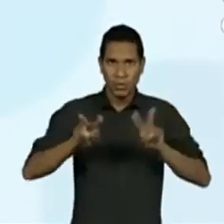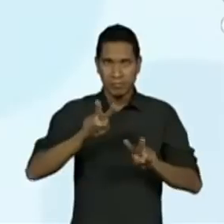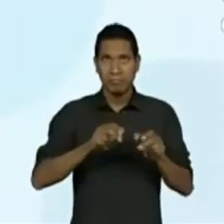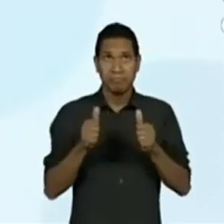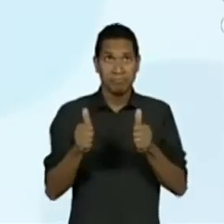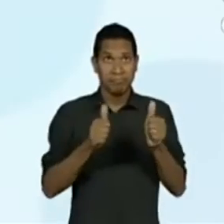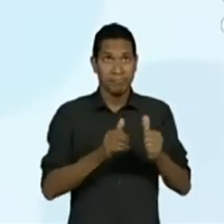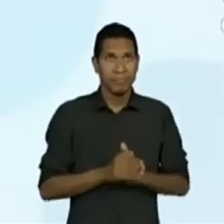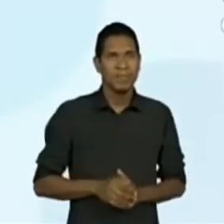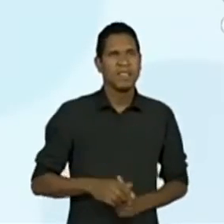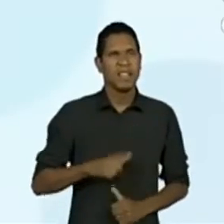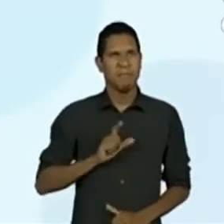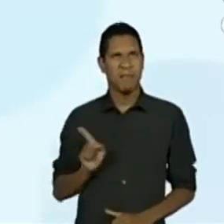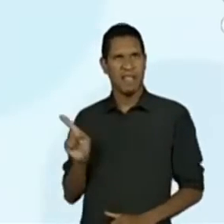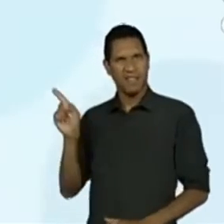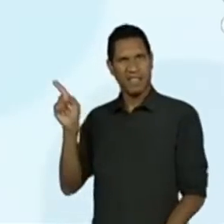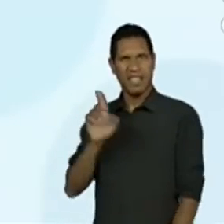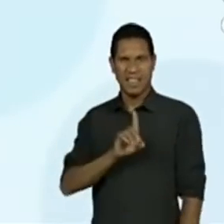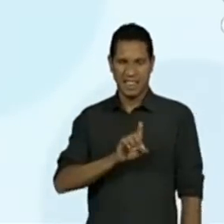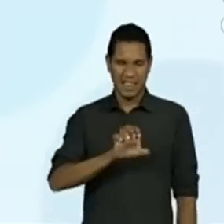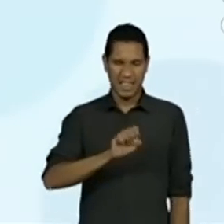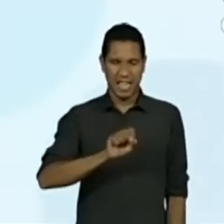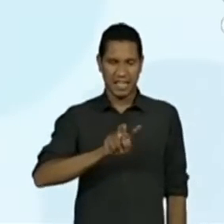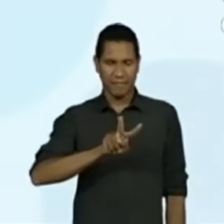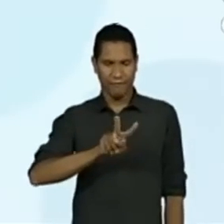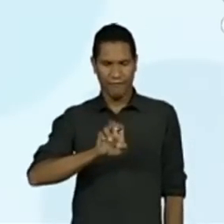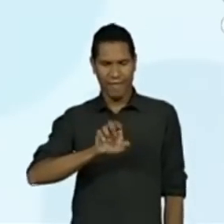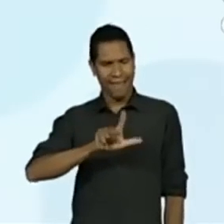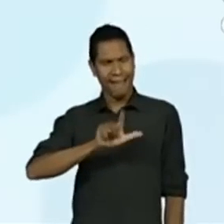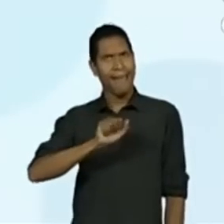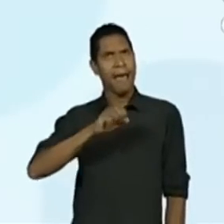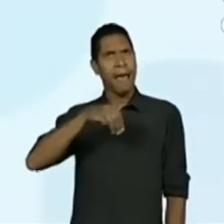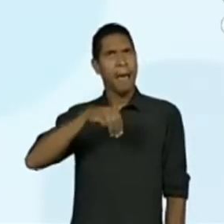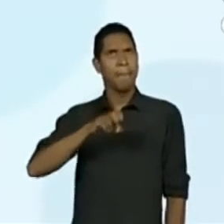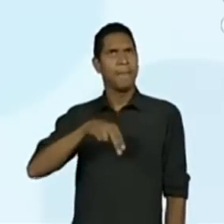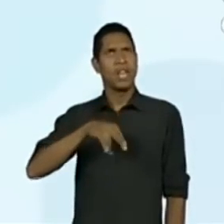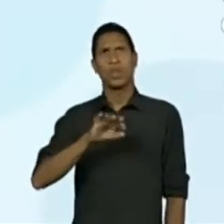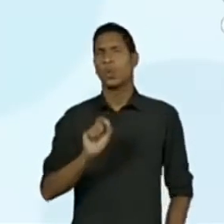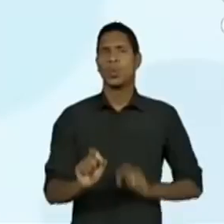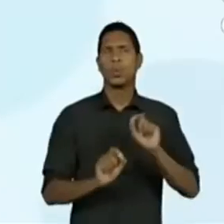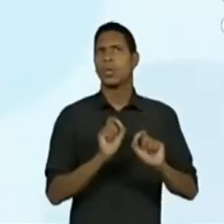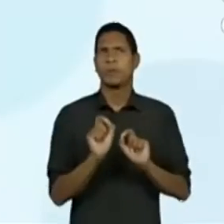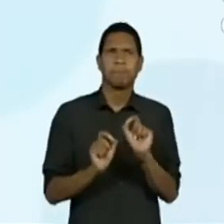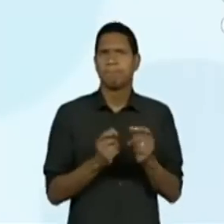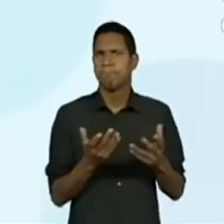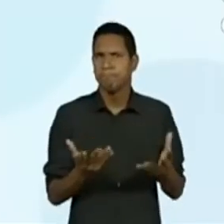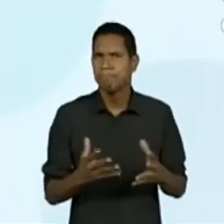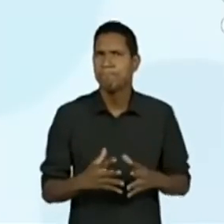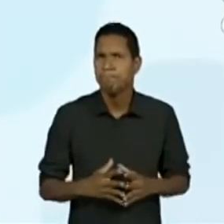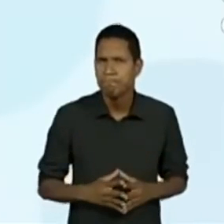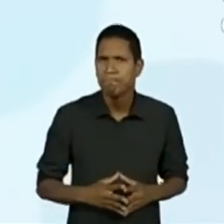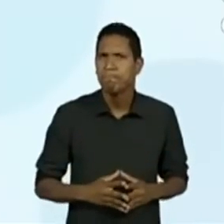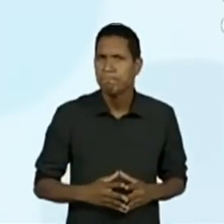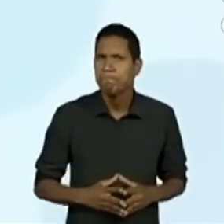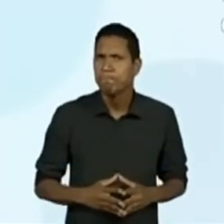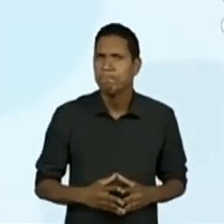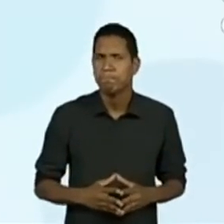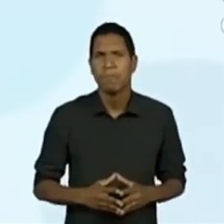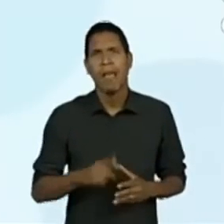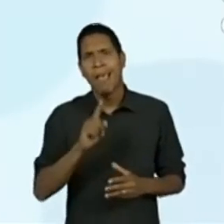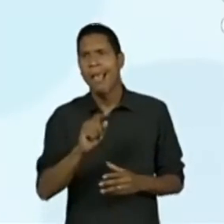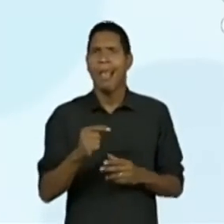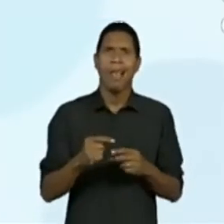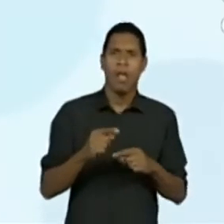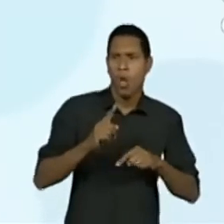desvelamento. A gente pode... Nós podemos citar assim como um recurso a